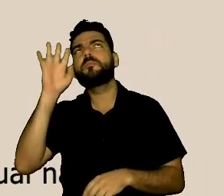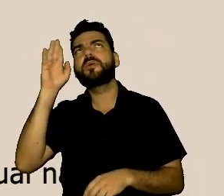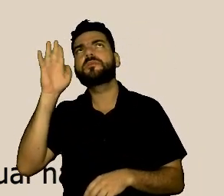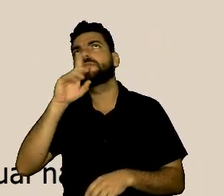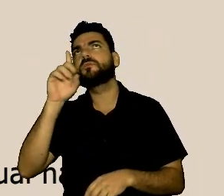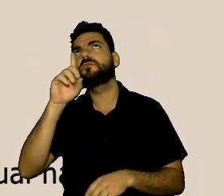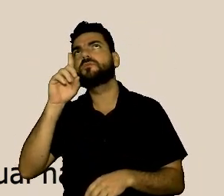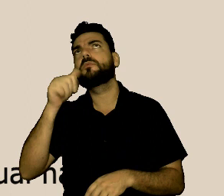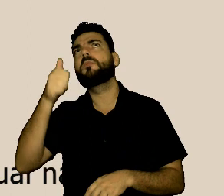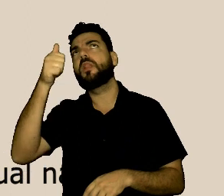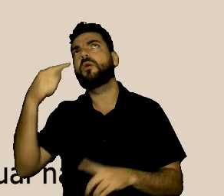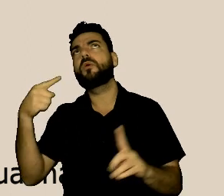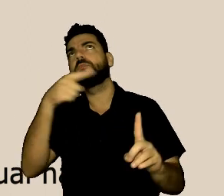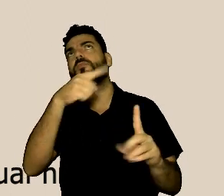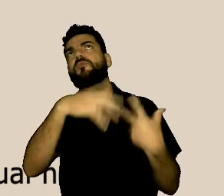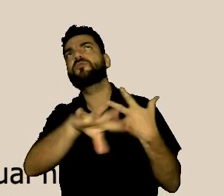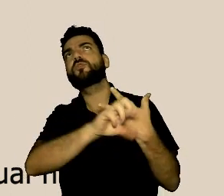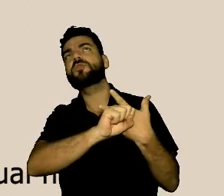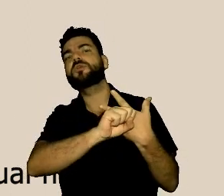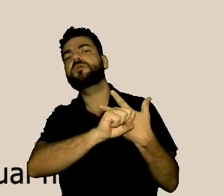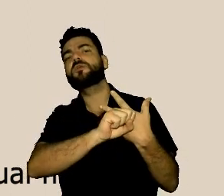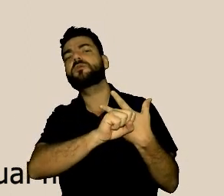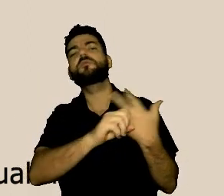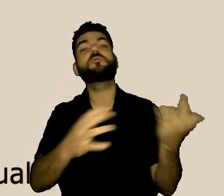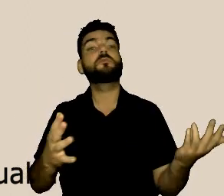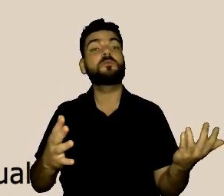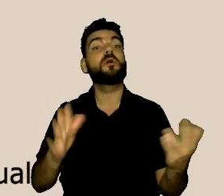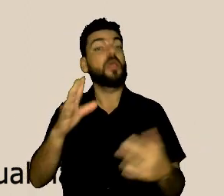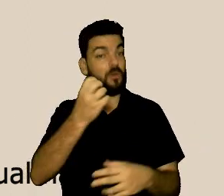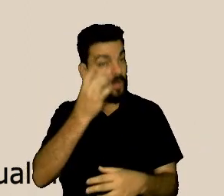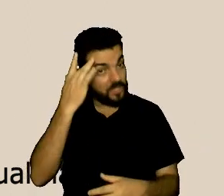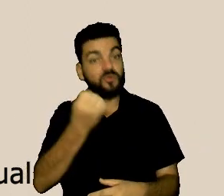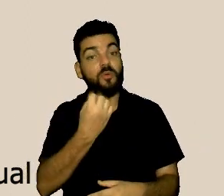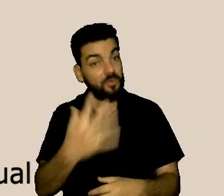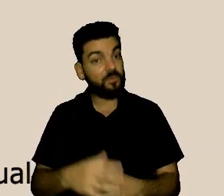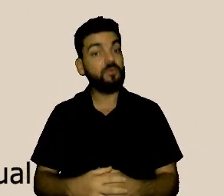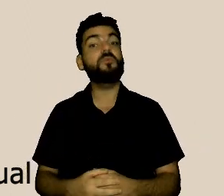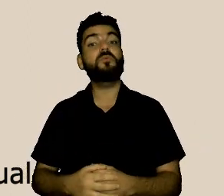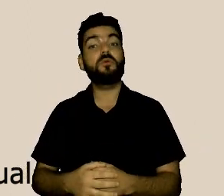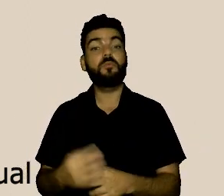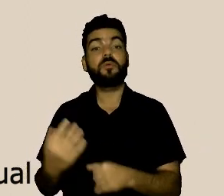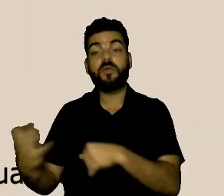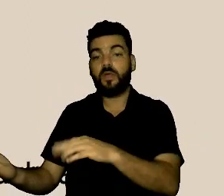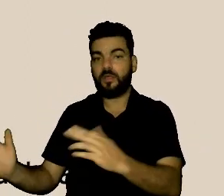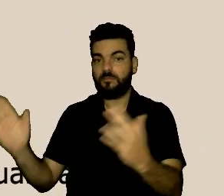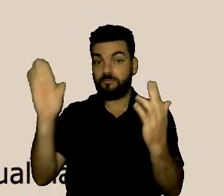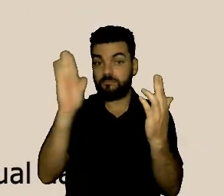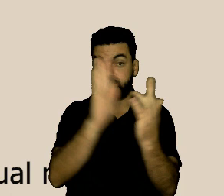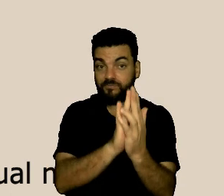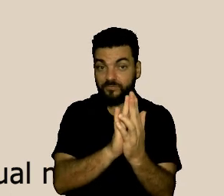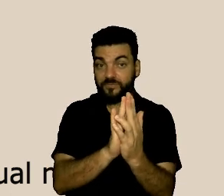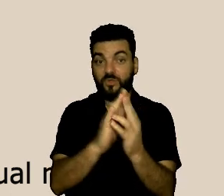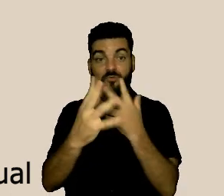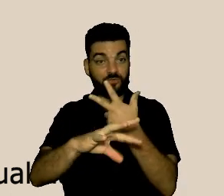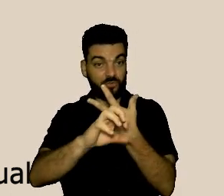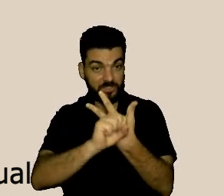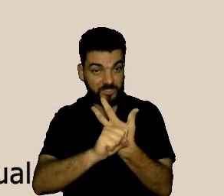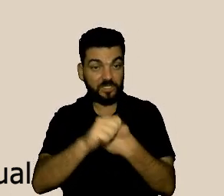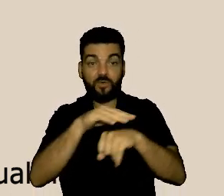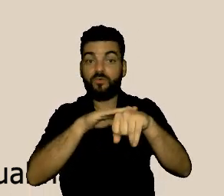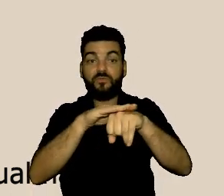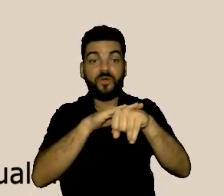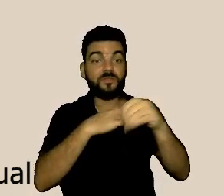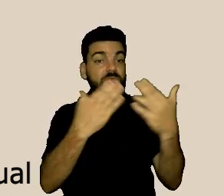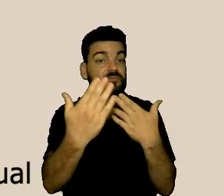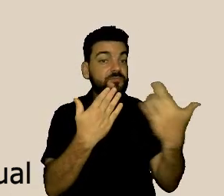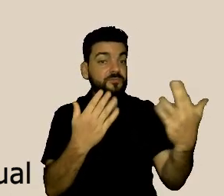de acolhimento e nós temos que honrar essa confiança. Então, esse reconhecimento, essa credibilidade,